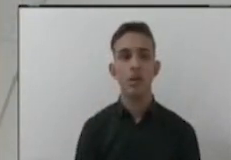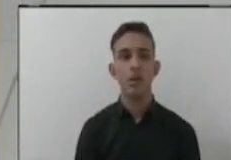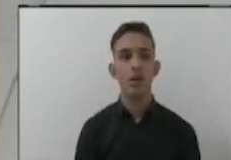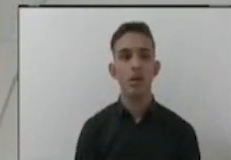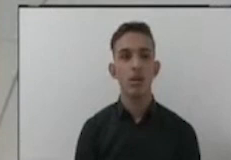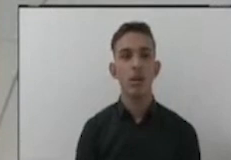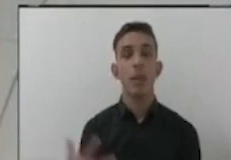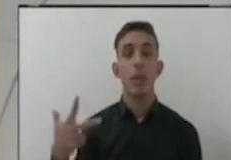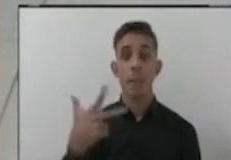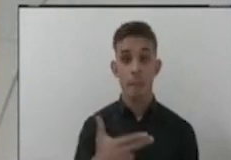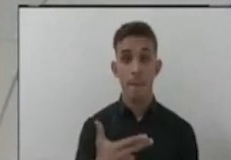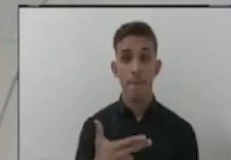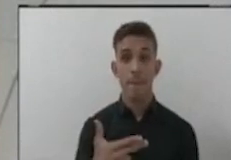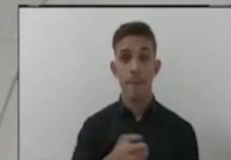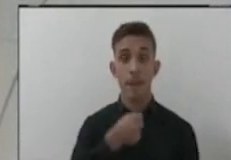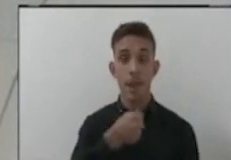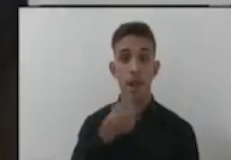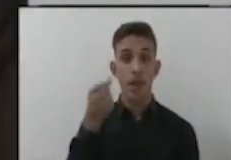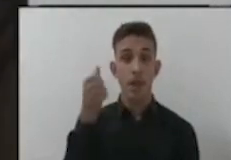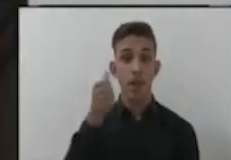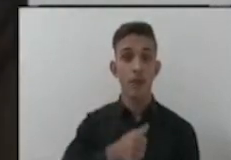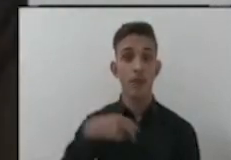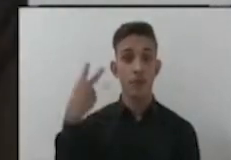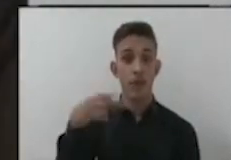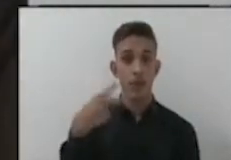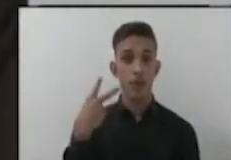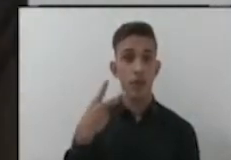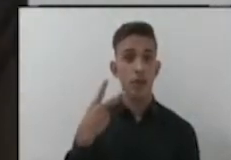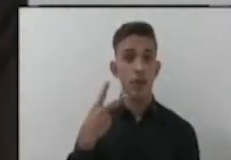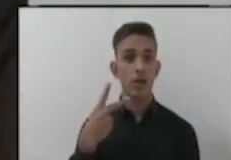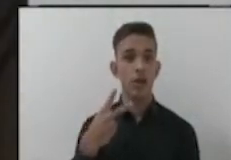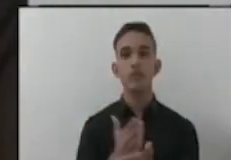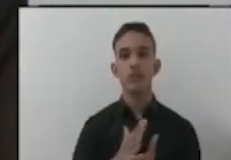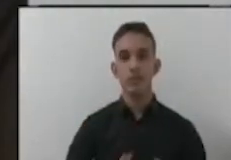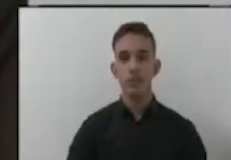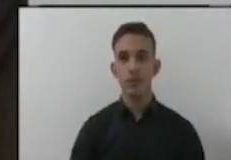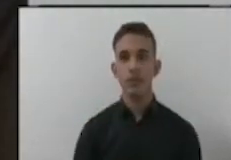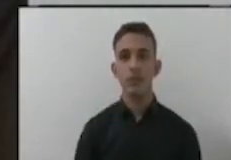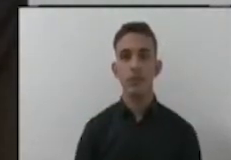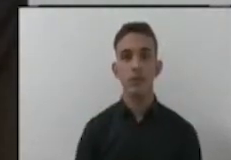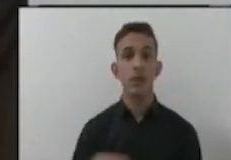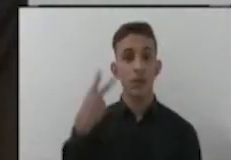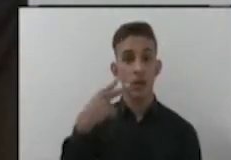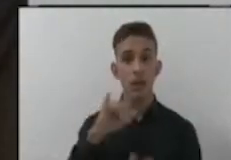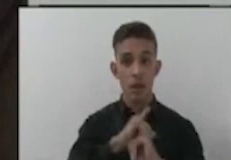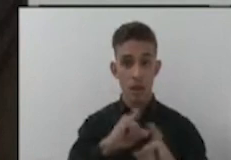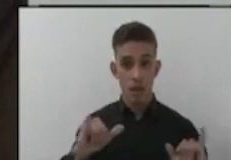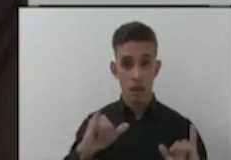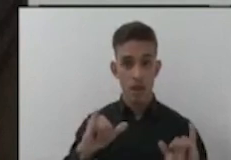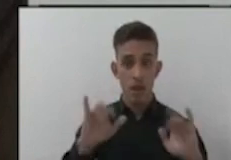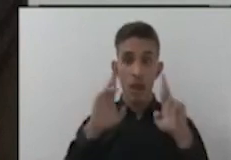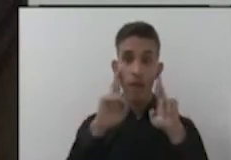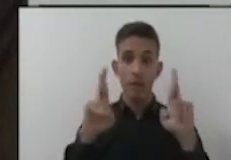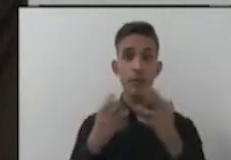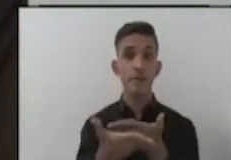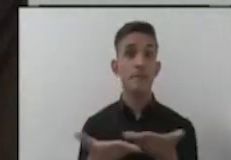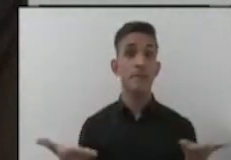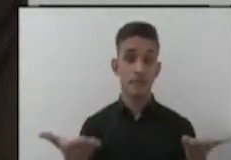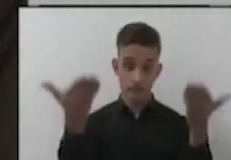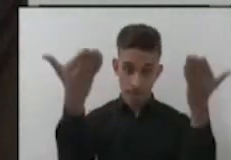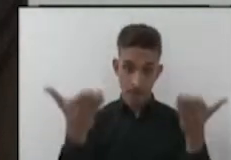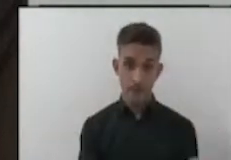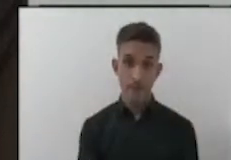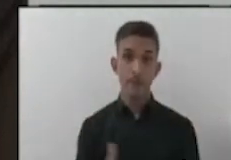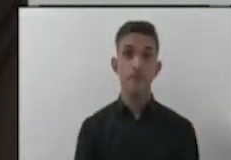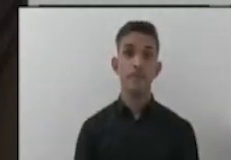Corta o volume da vereadora para mim. Obrigado, vereadora, por utilizar o tempo de liberdade. Vereadora, com todo respeito à senhora,